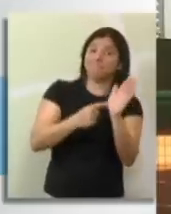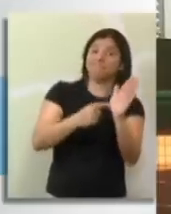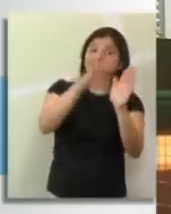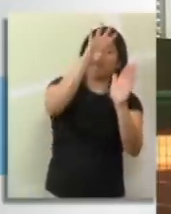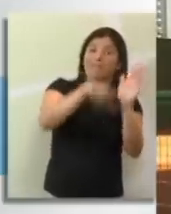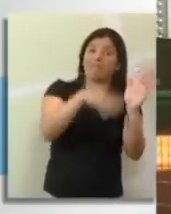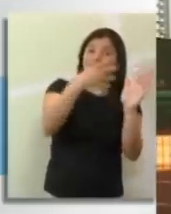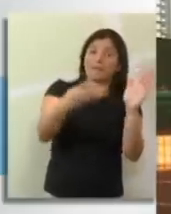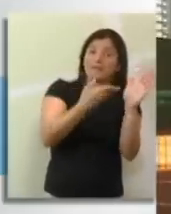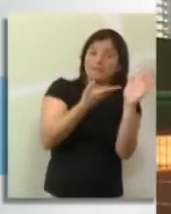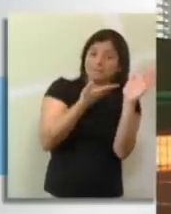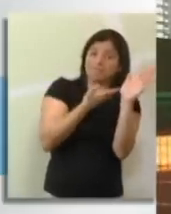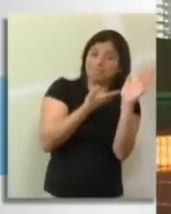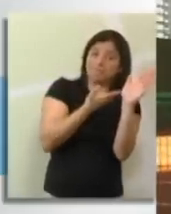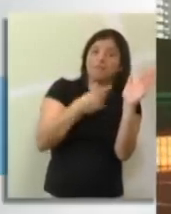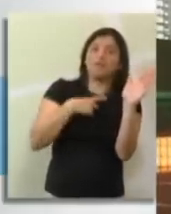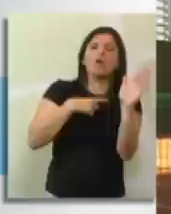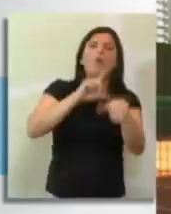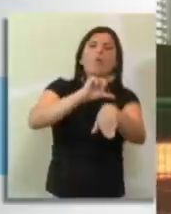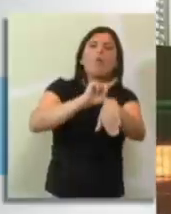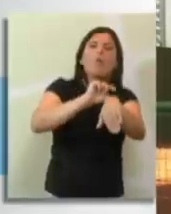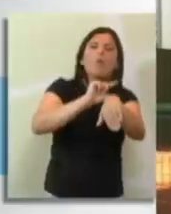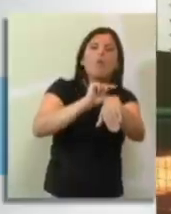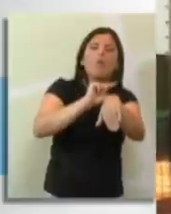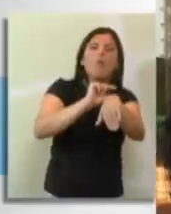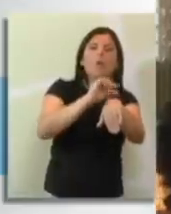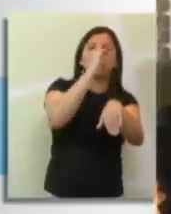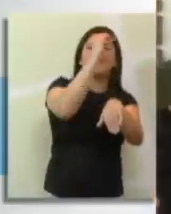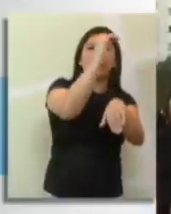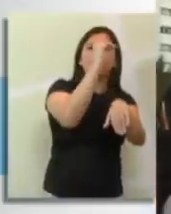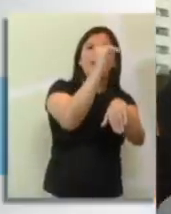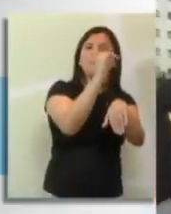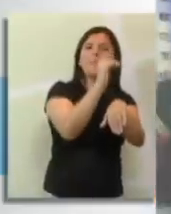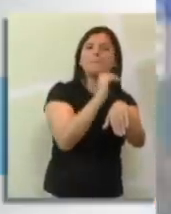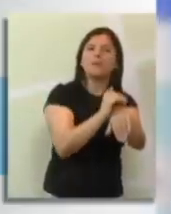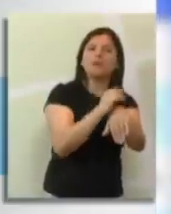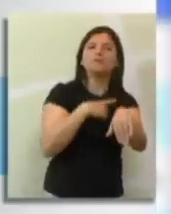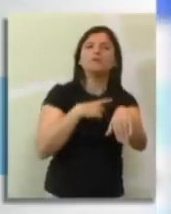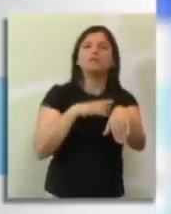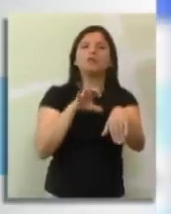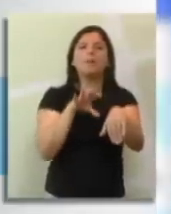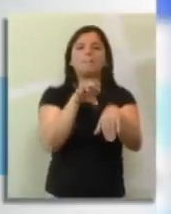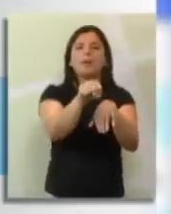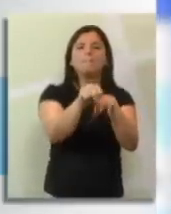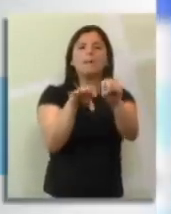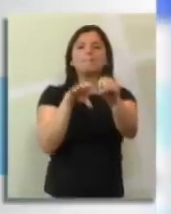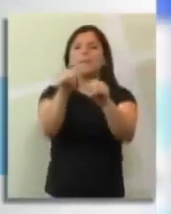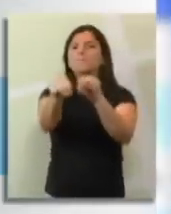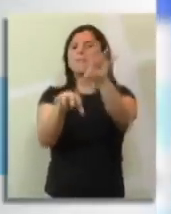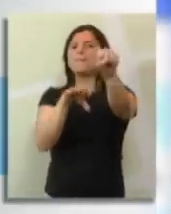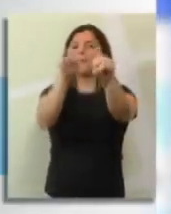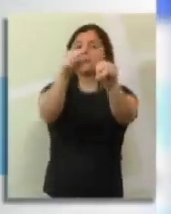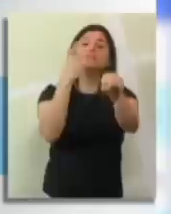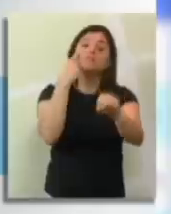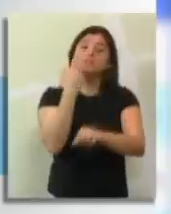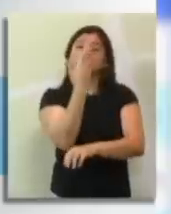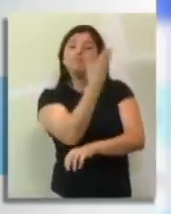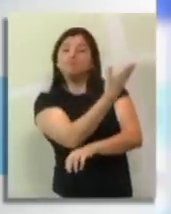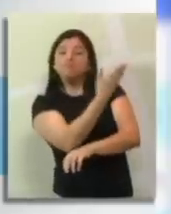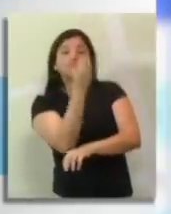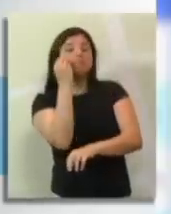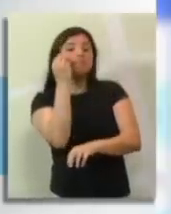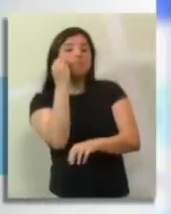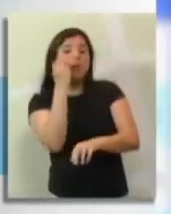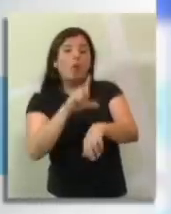reservadas por hora. Agora são 10h30, então vamos para a linha entre 10h e 11h. A quadra 1 está reservada por Cíntia e Vitor,